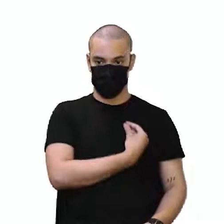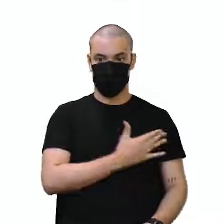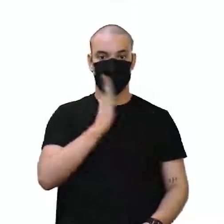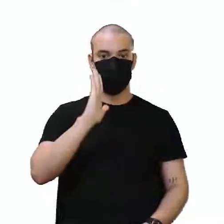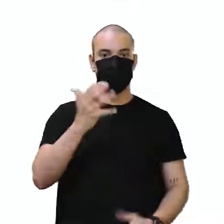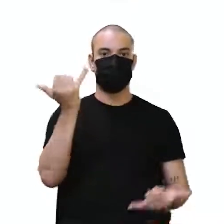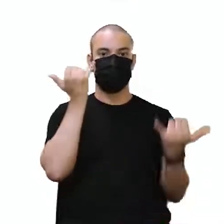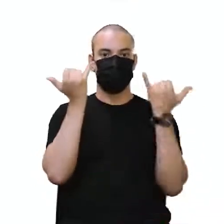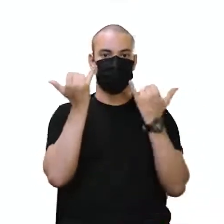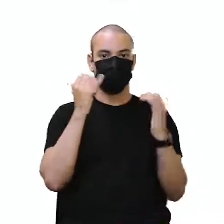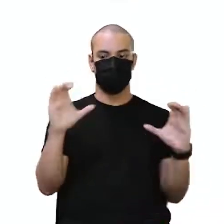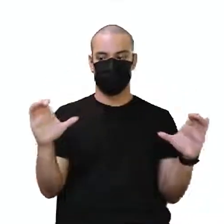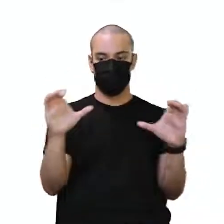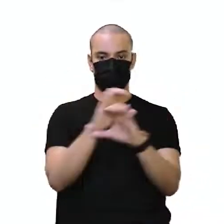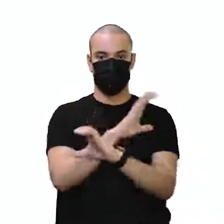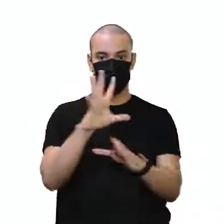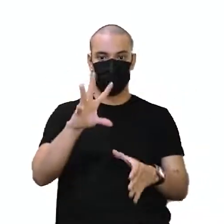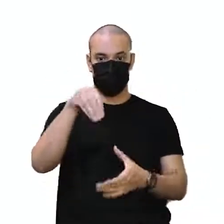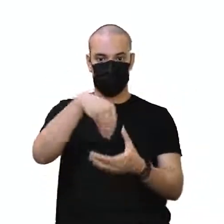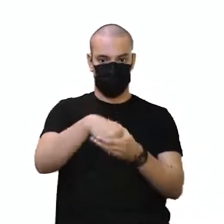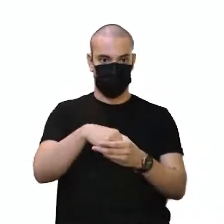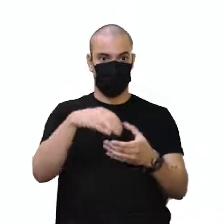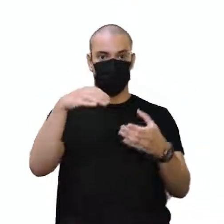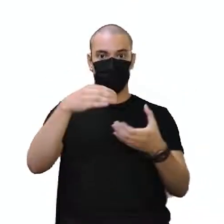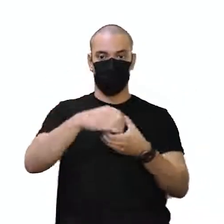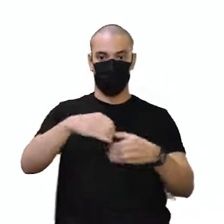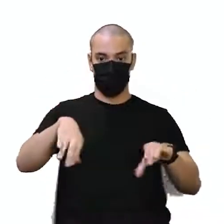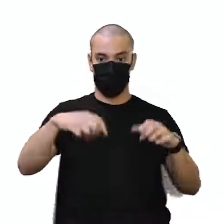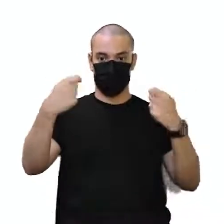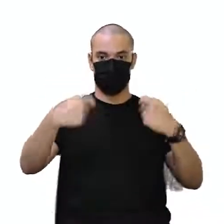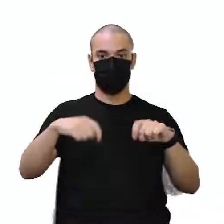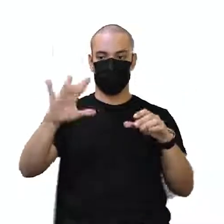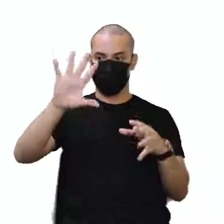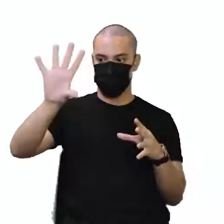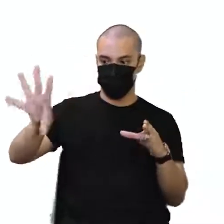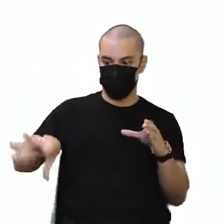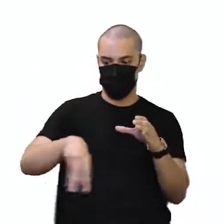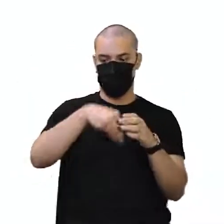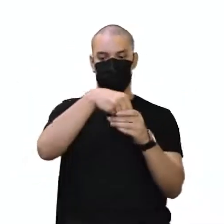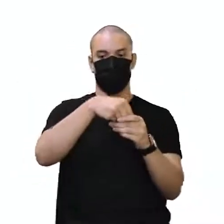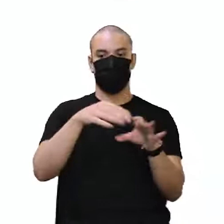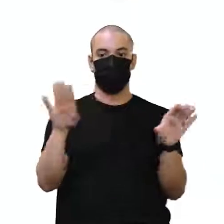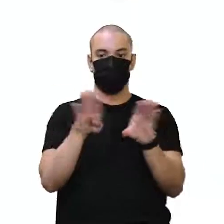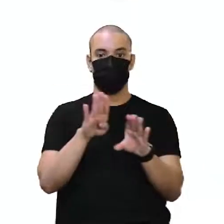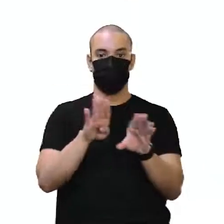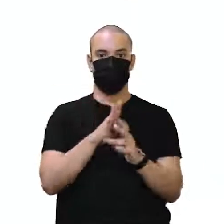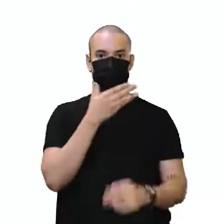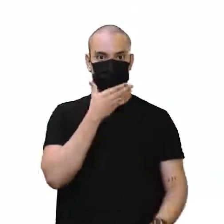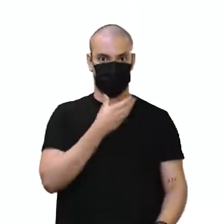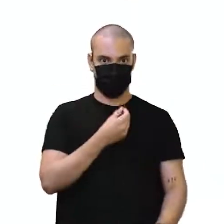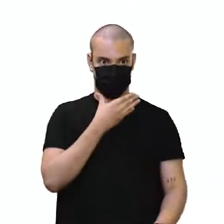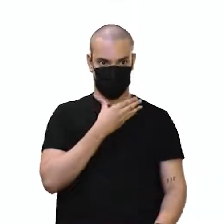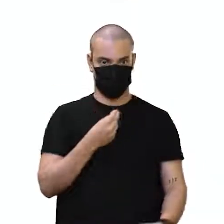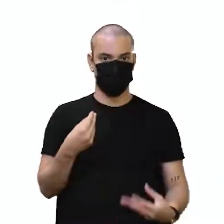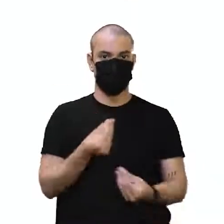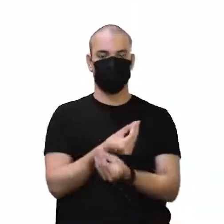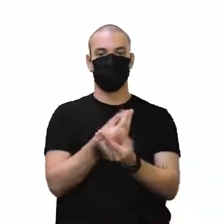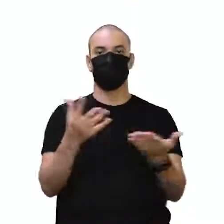vida, as informações estavam contidas ali no ovo, que precisava da complementação também do homem, que